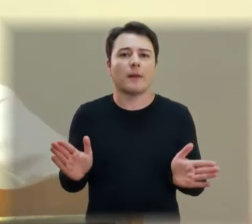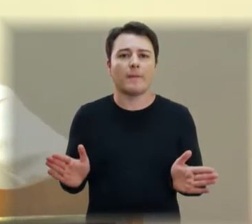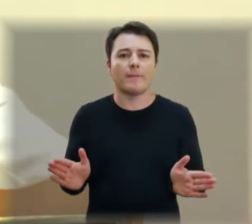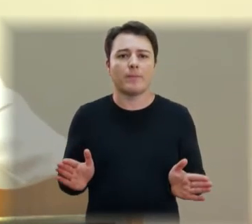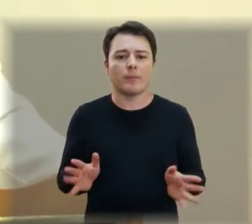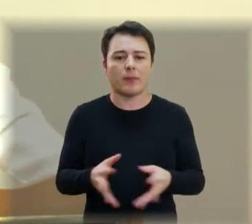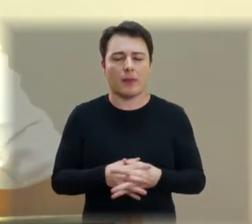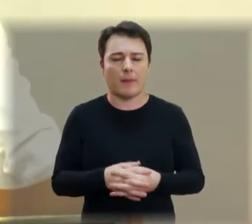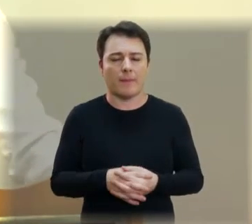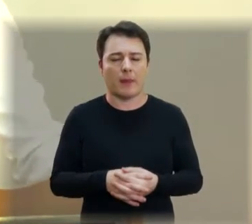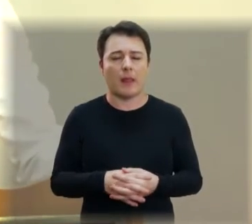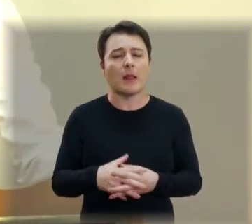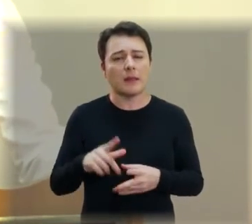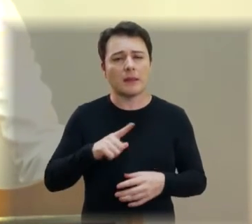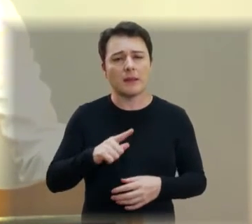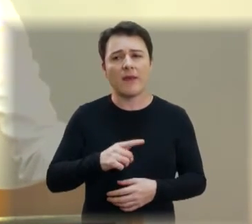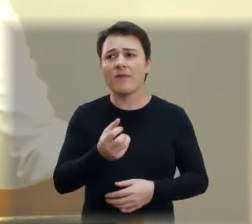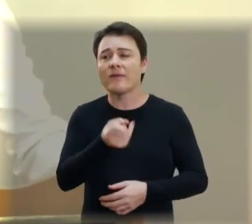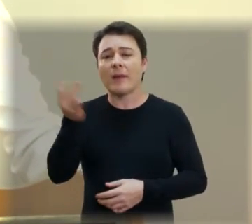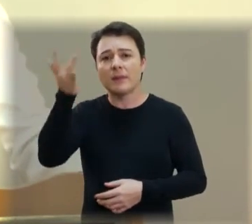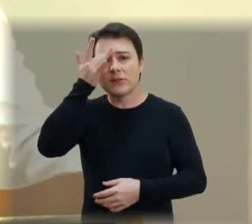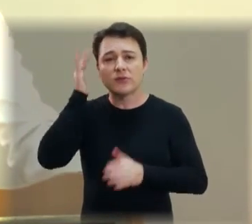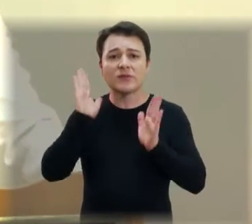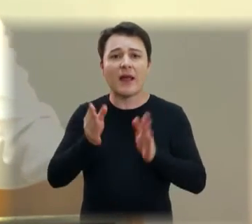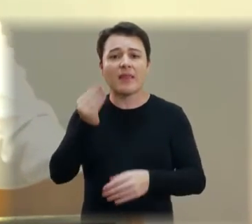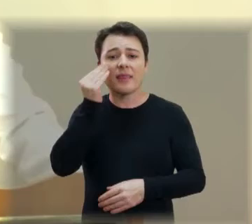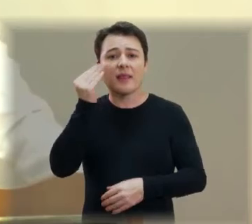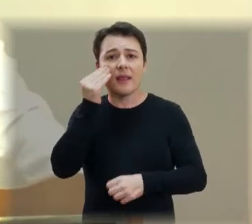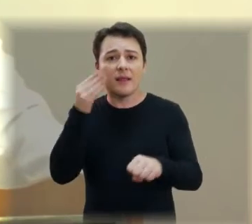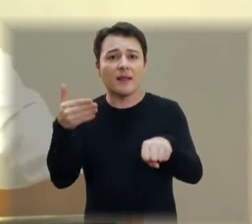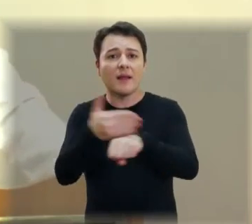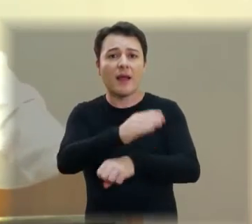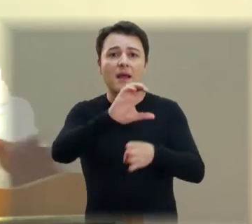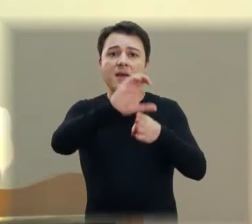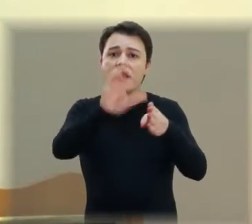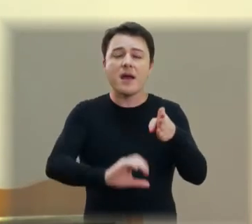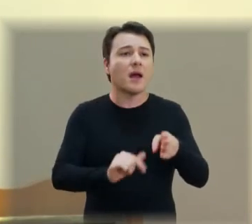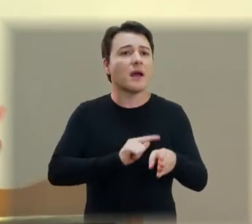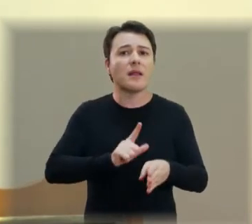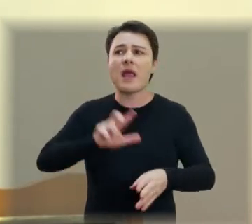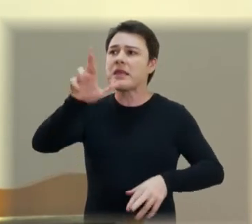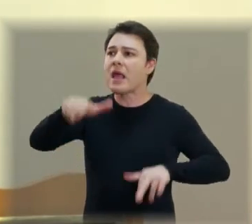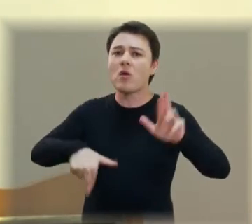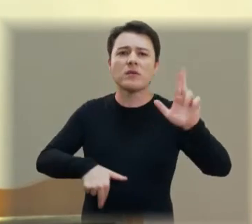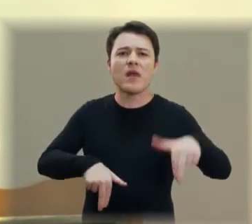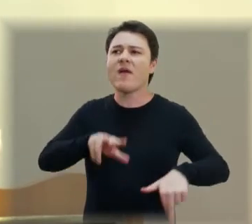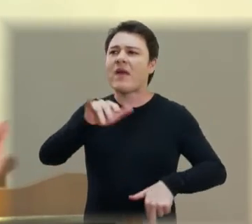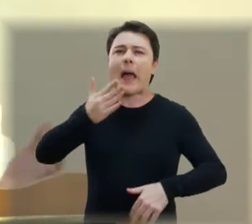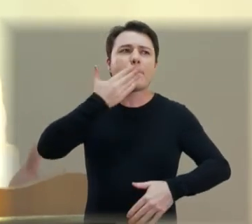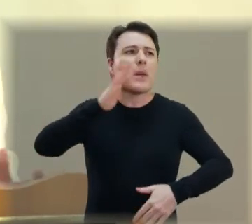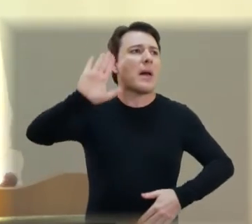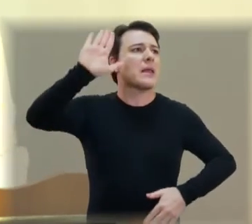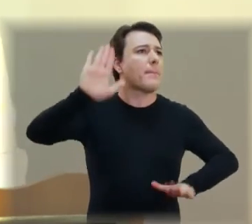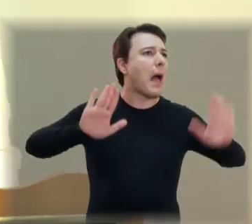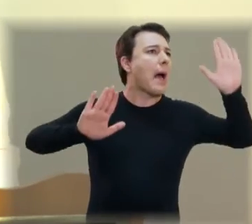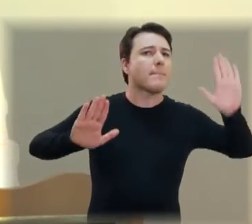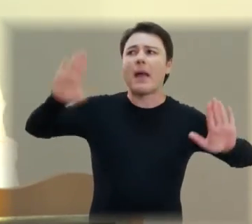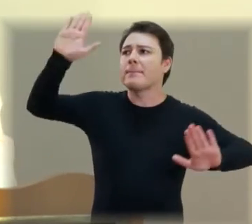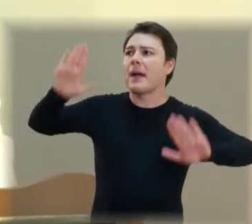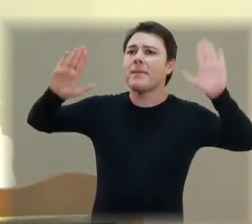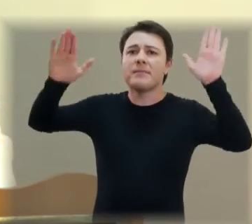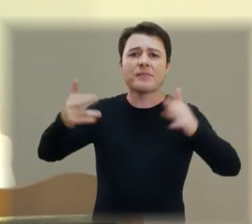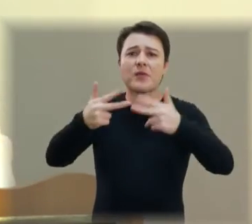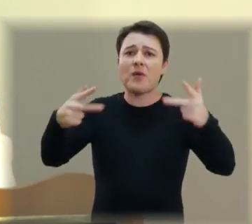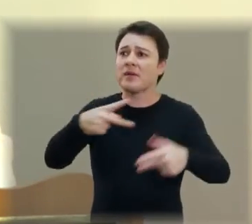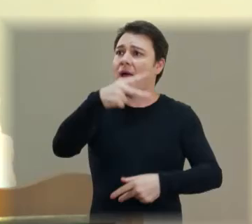adentrar a esta Casa de Leis por motivos e comprometendo para a população coisas que elas não podem